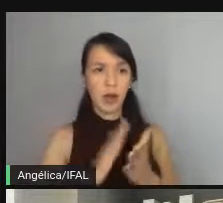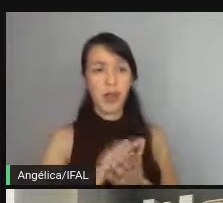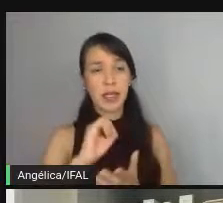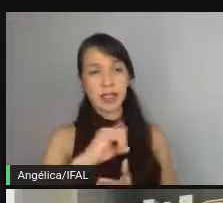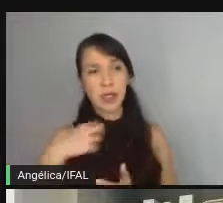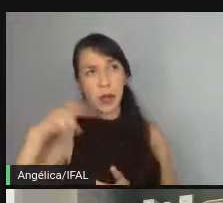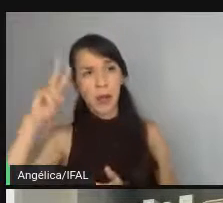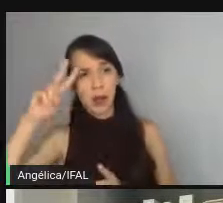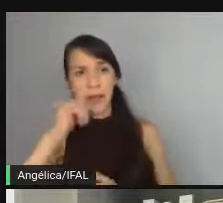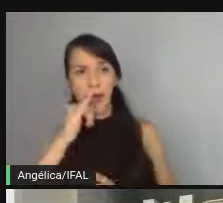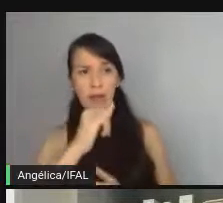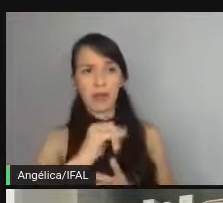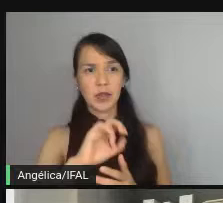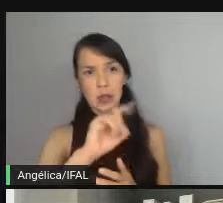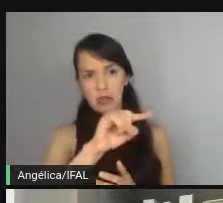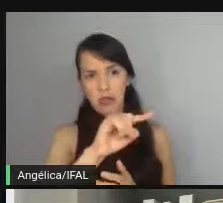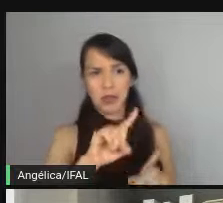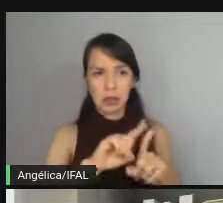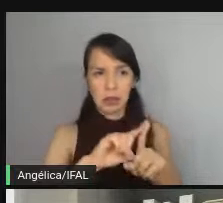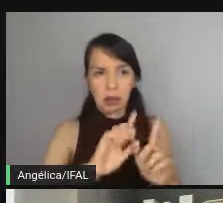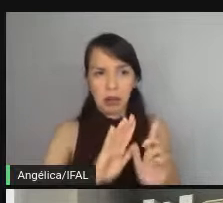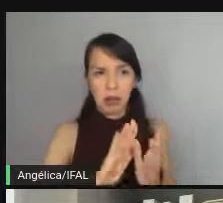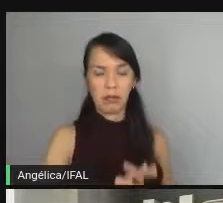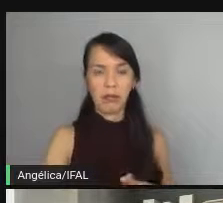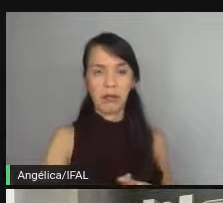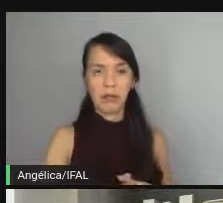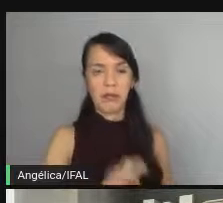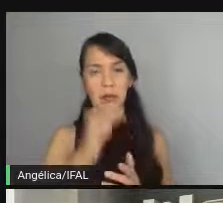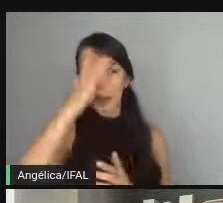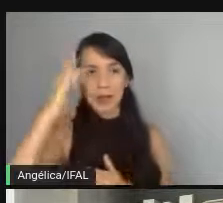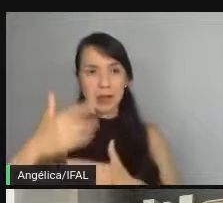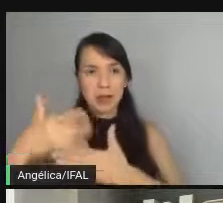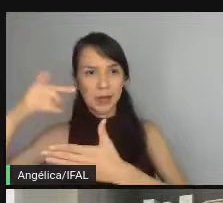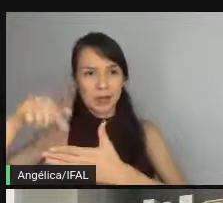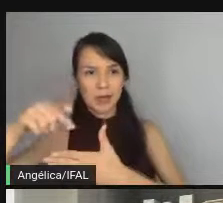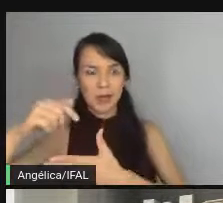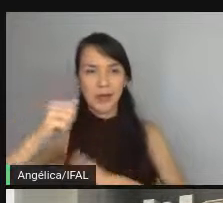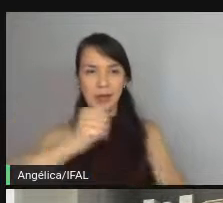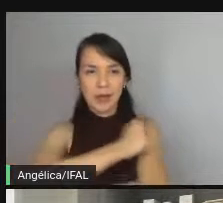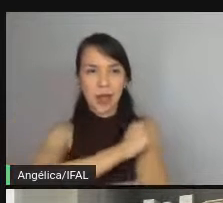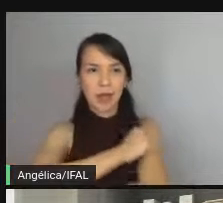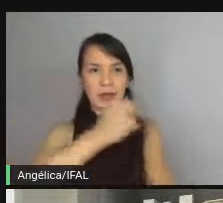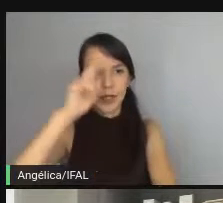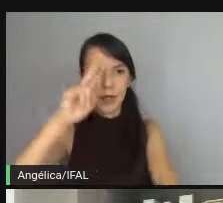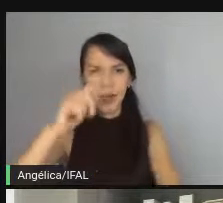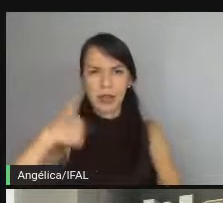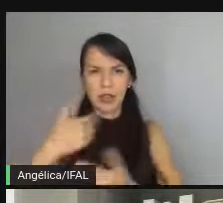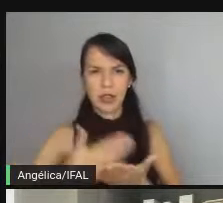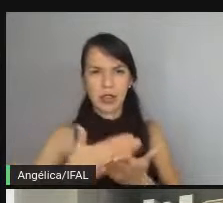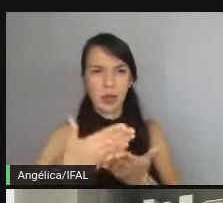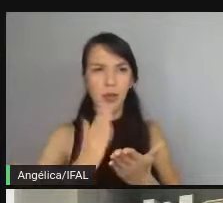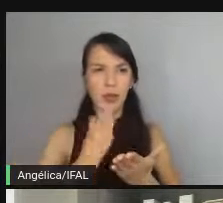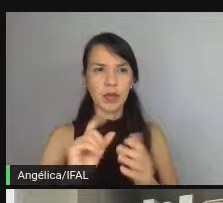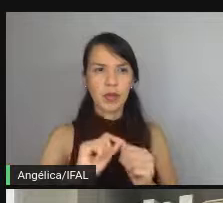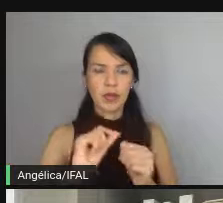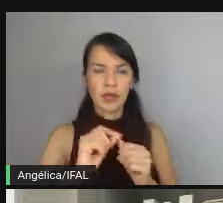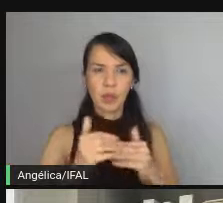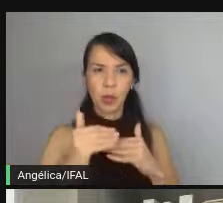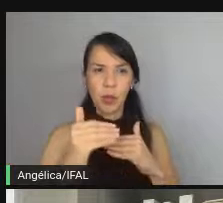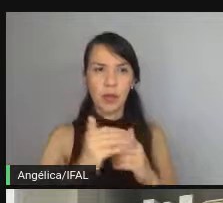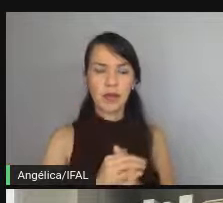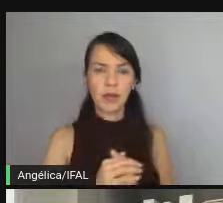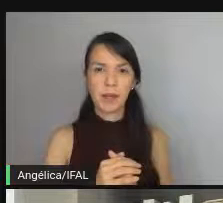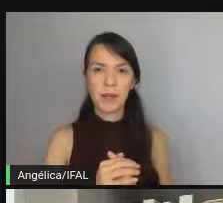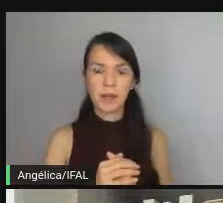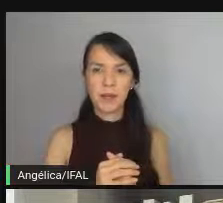lembrar de alguma coisa, você lembrar ou... a plateia lembrar, a gente coloca, mas acho que a já tem um começo para... Tem